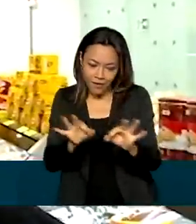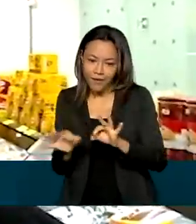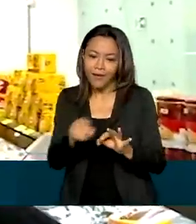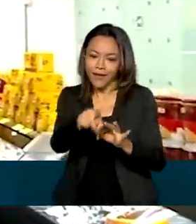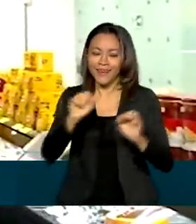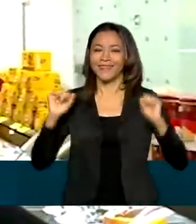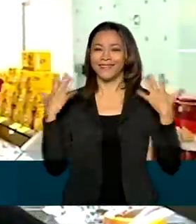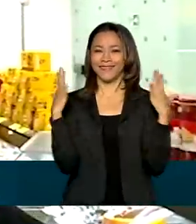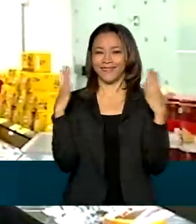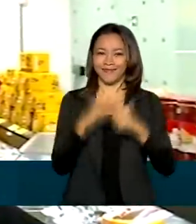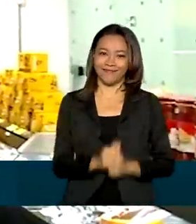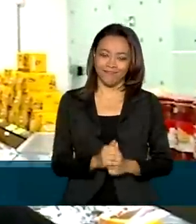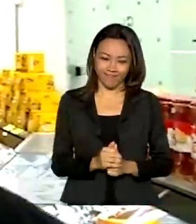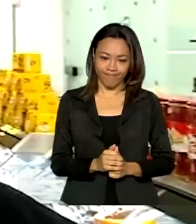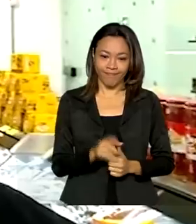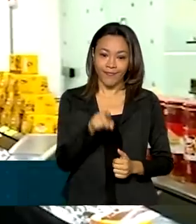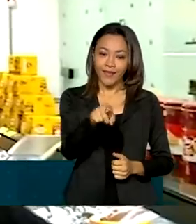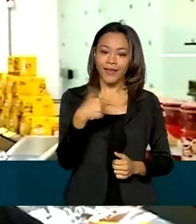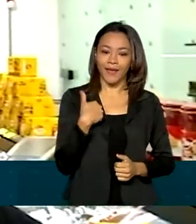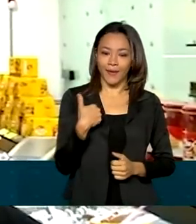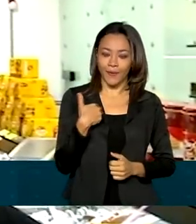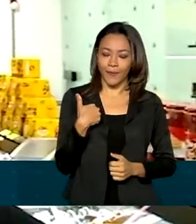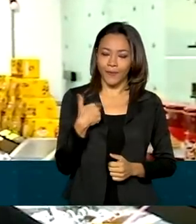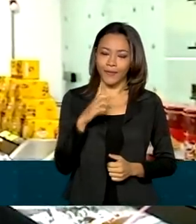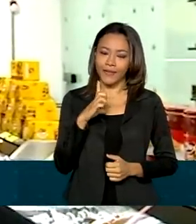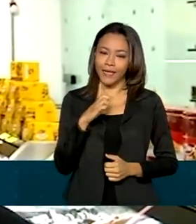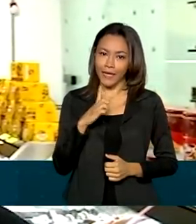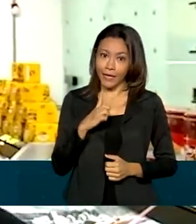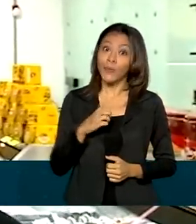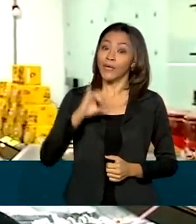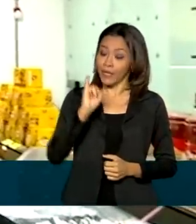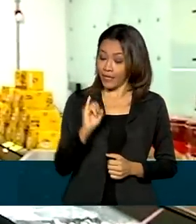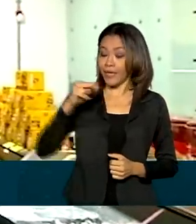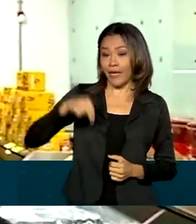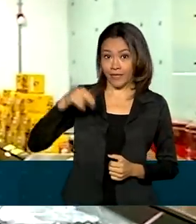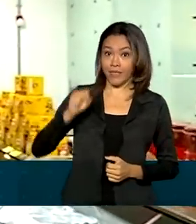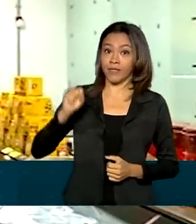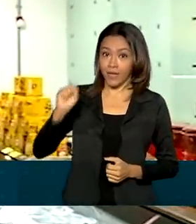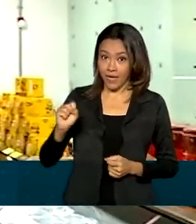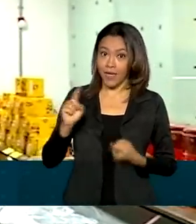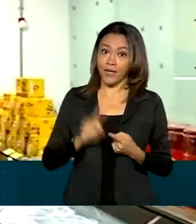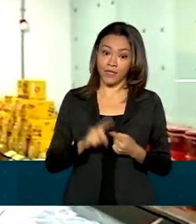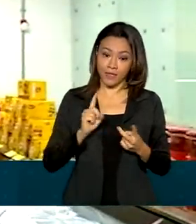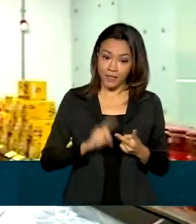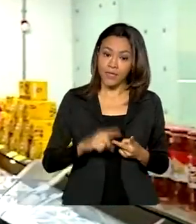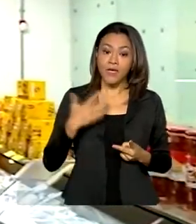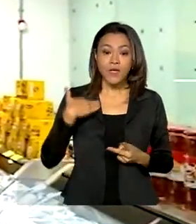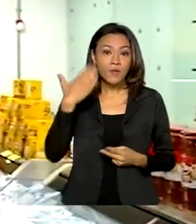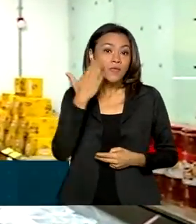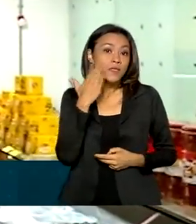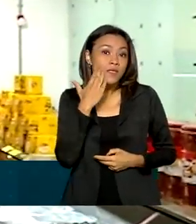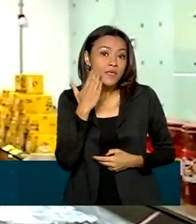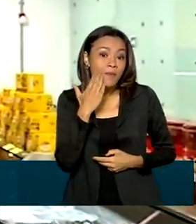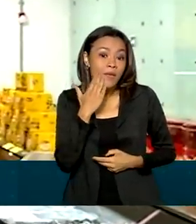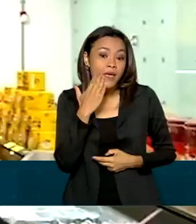Ter o FTS, ter o INSS, poder saber que futuramente,